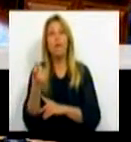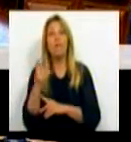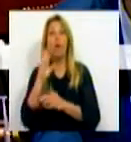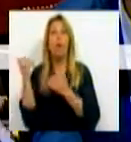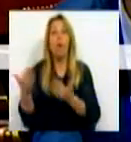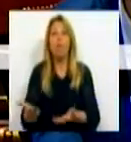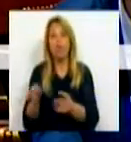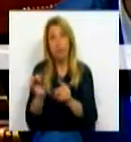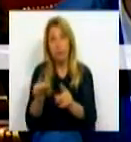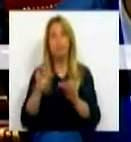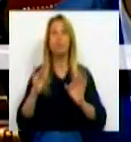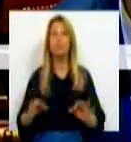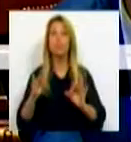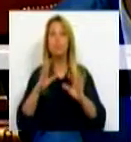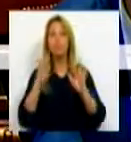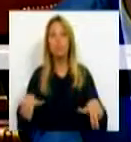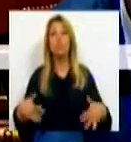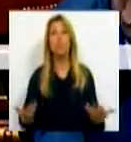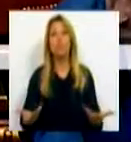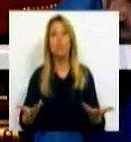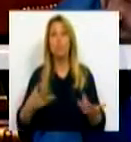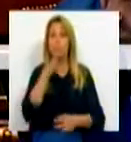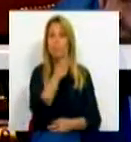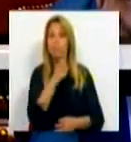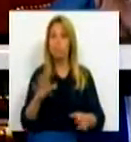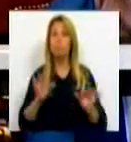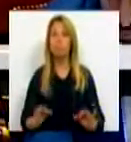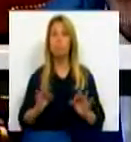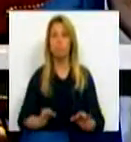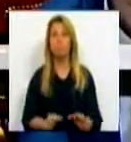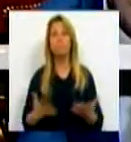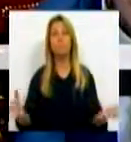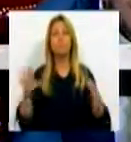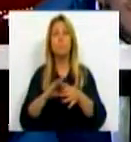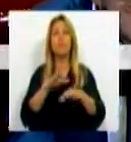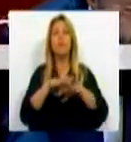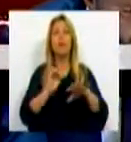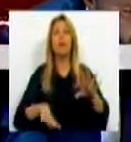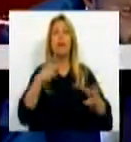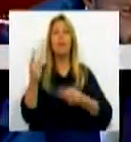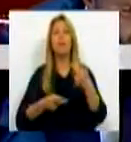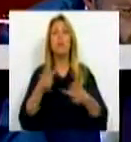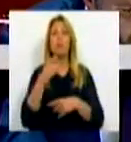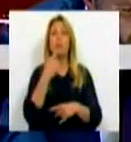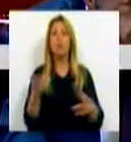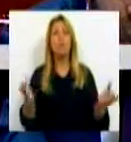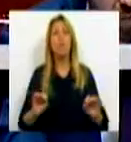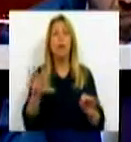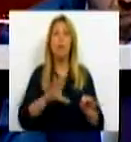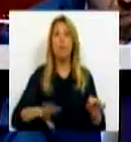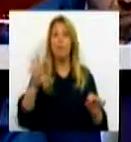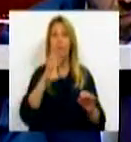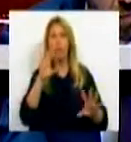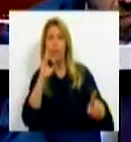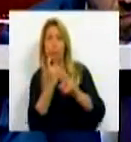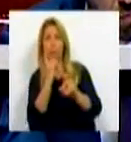oferta e para que isto, efetivamente, se possa concretizar. Relativamente à avaliação, dizemos que não temos meio para aferir o sistema. É